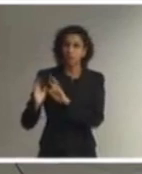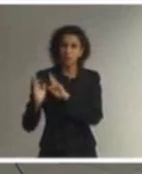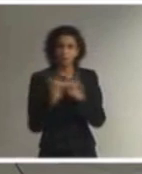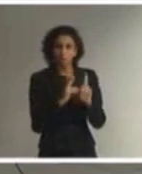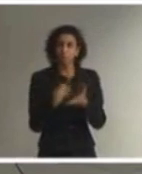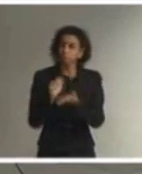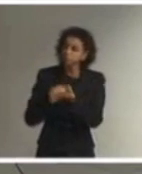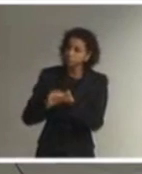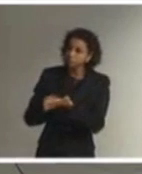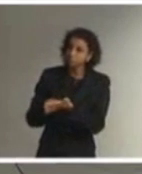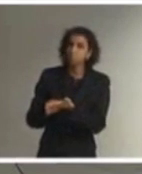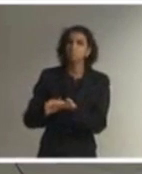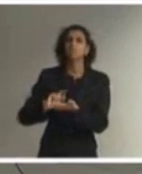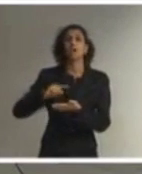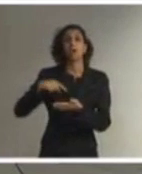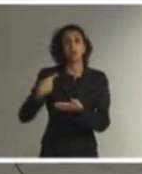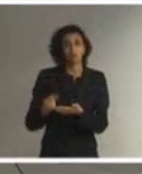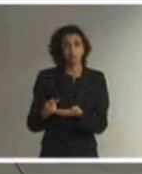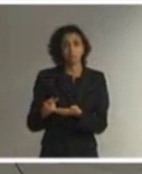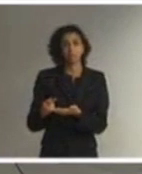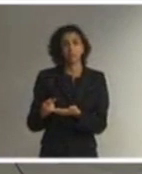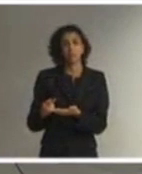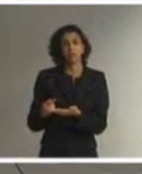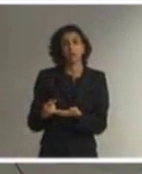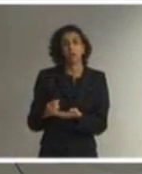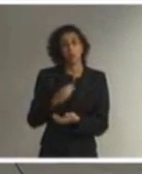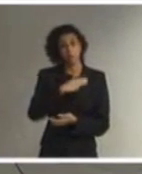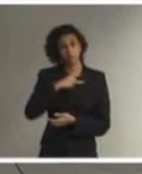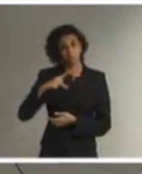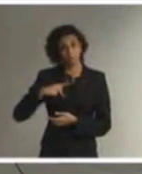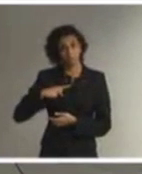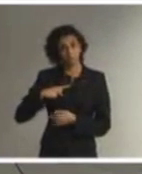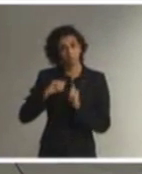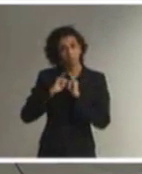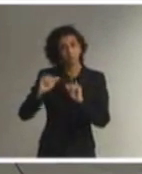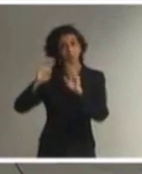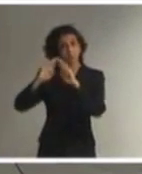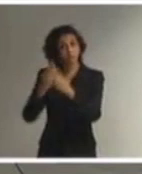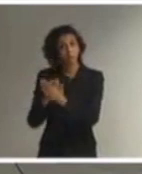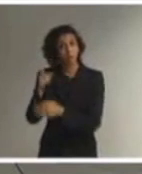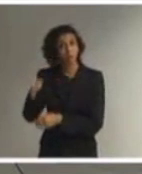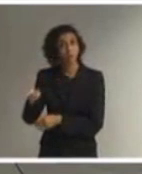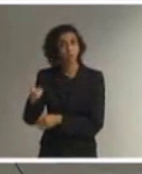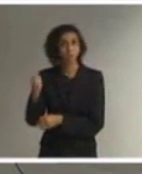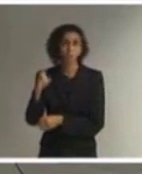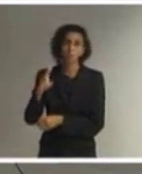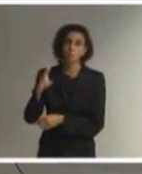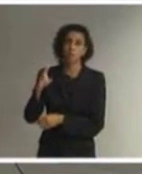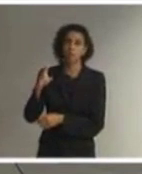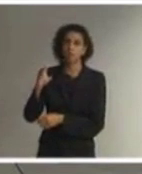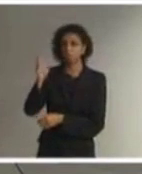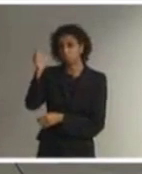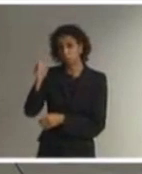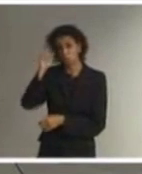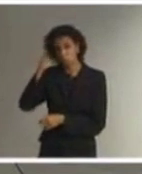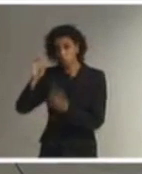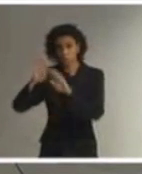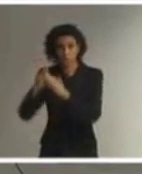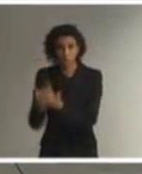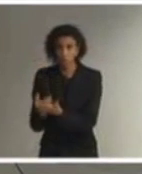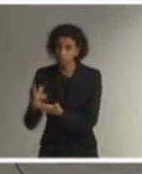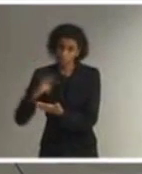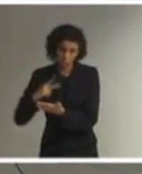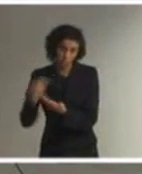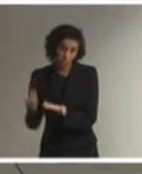notificado ou o agente público, ou a escola, ou a proprietária da escola, se for uma